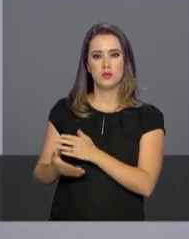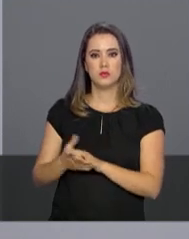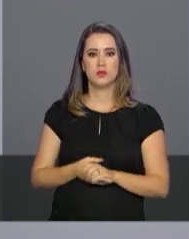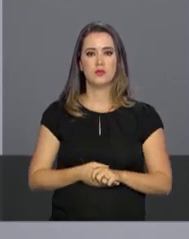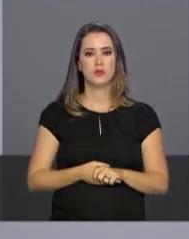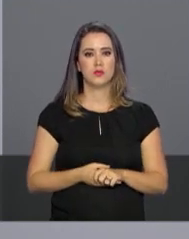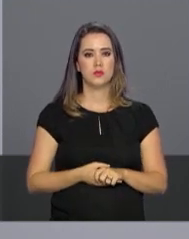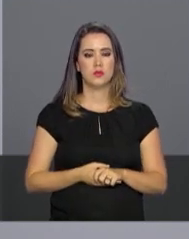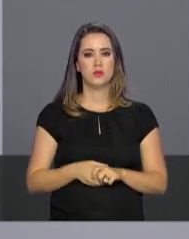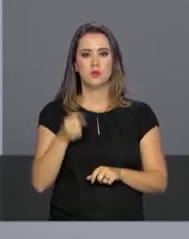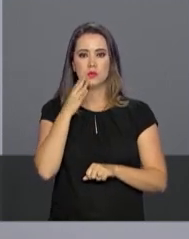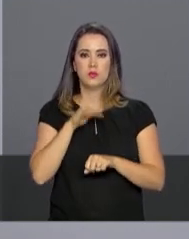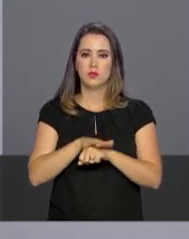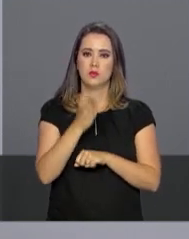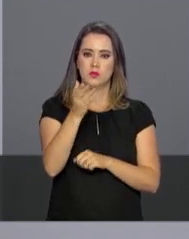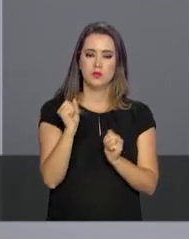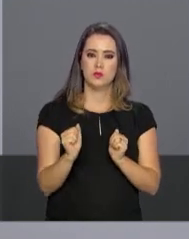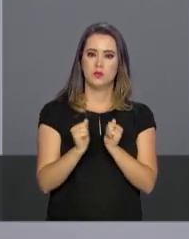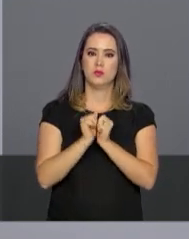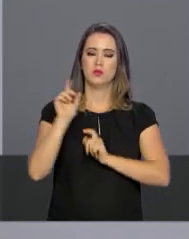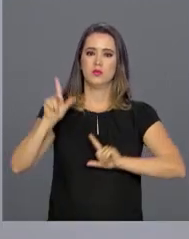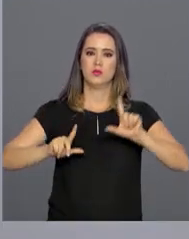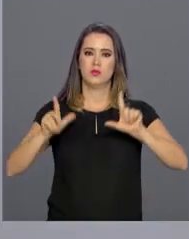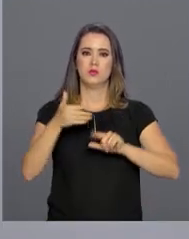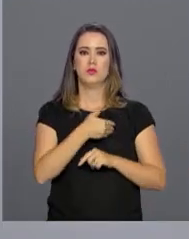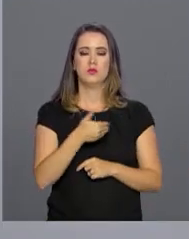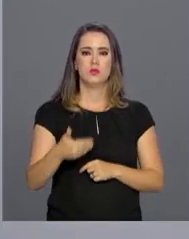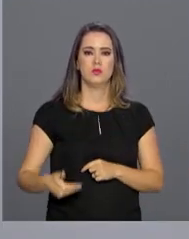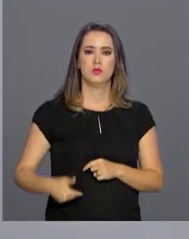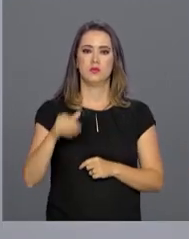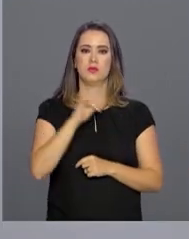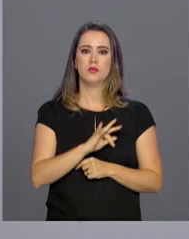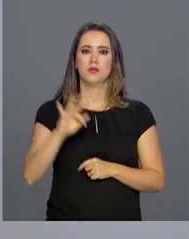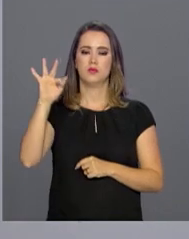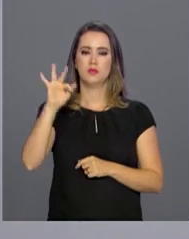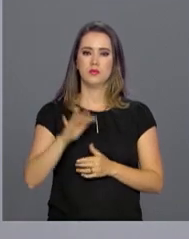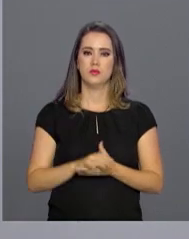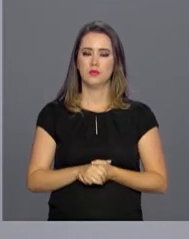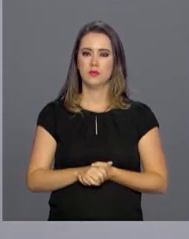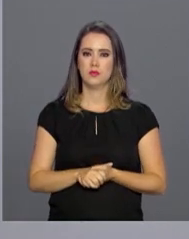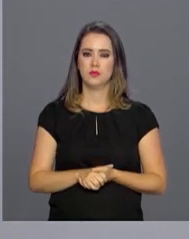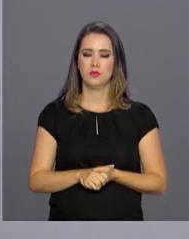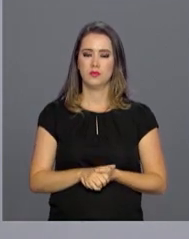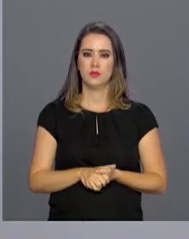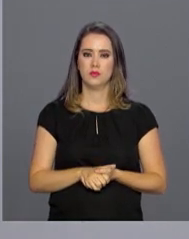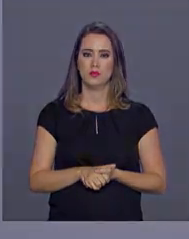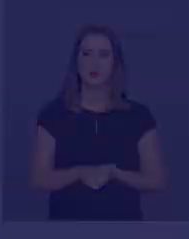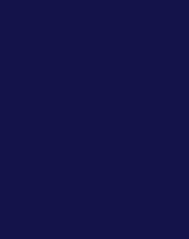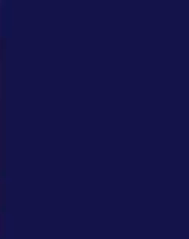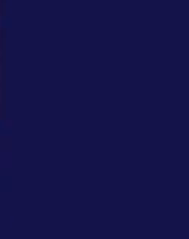canal no YouTube. Uma boa noite para você e continue com a gente aqui na NBR e TV do Governo Federal.